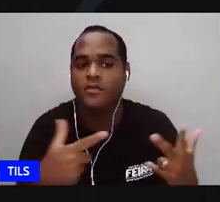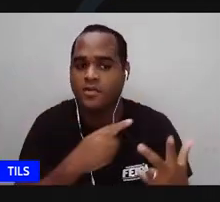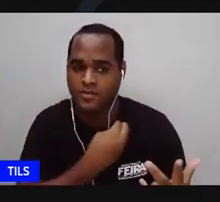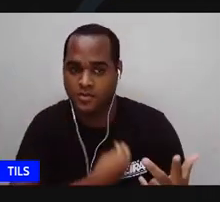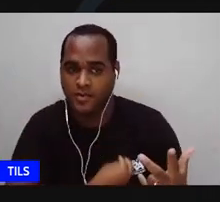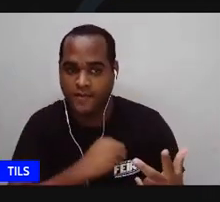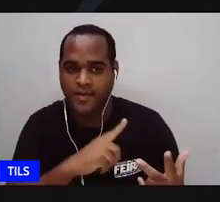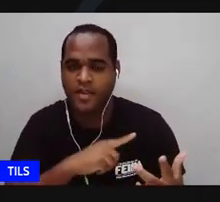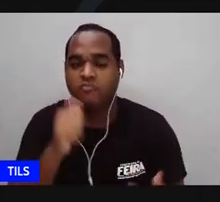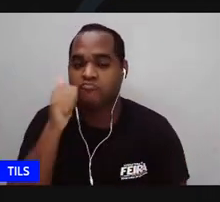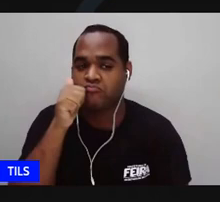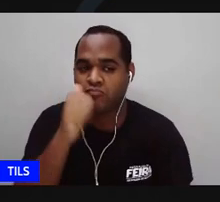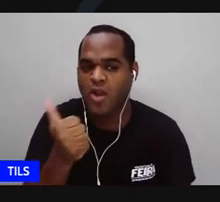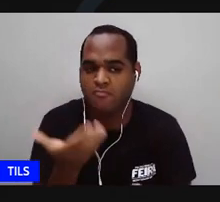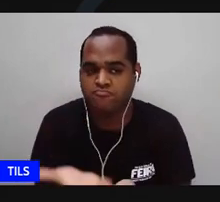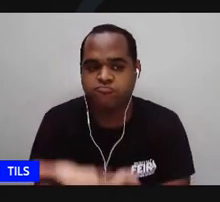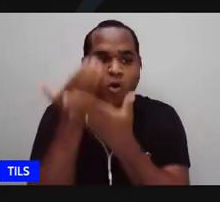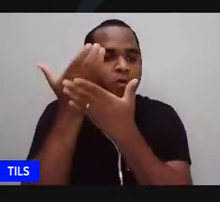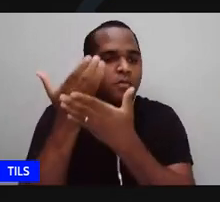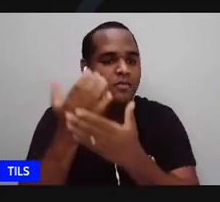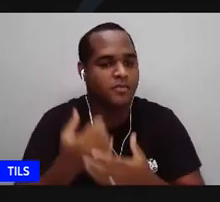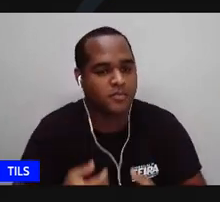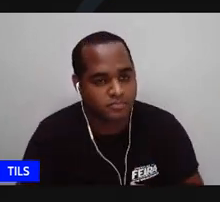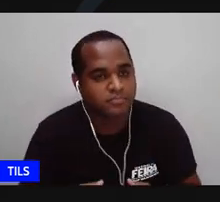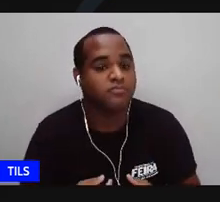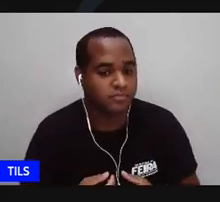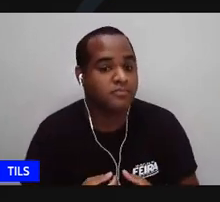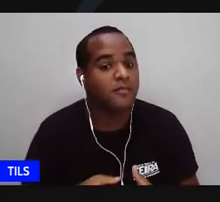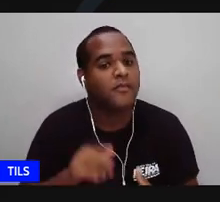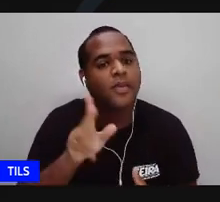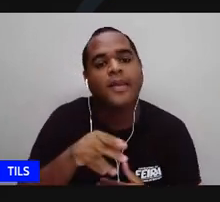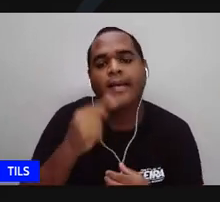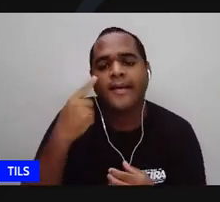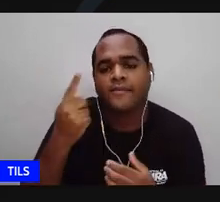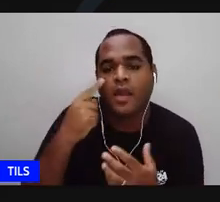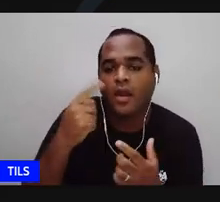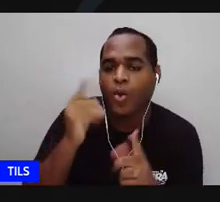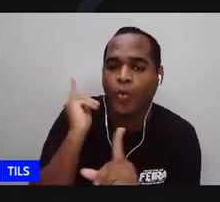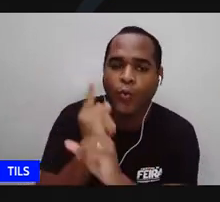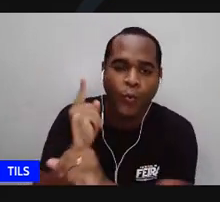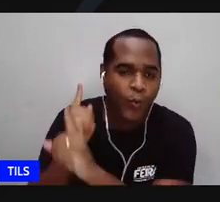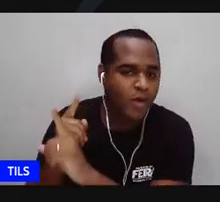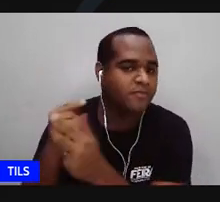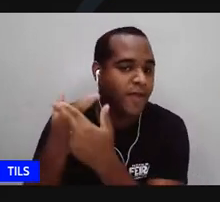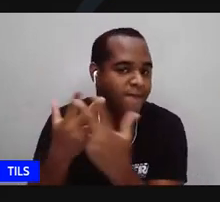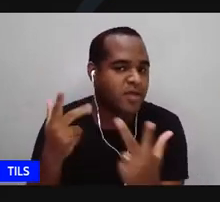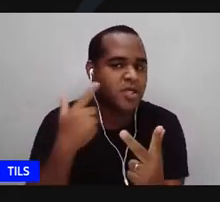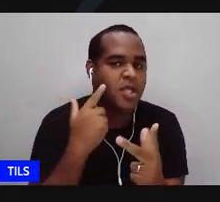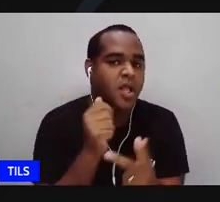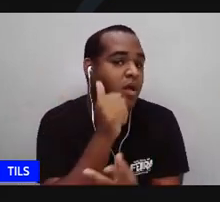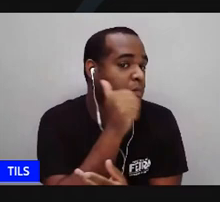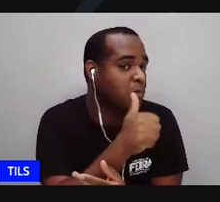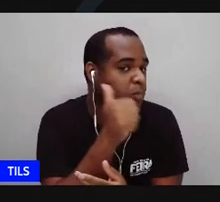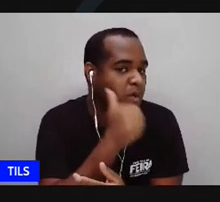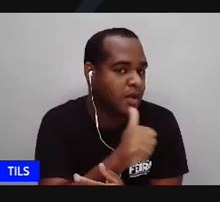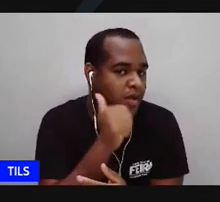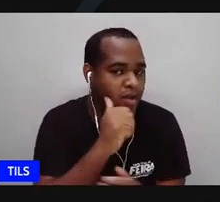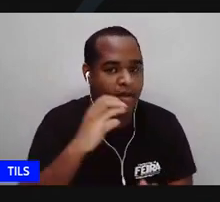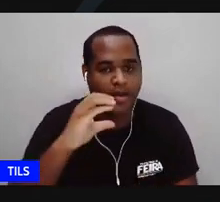então ela era uma mulher realmente acima da mente nesse encontro ela está com a grande escritora